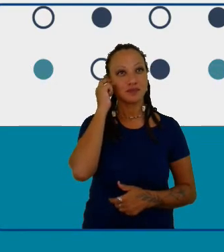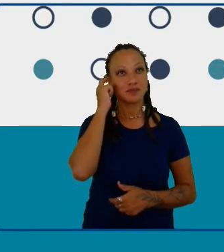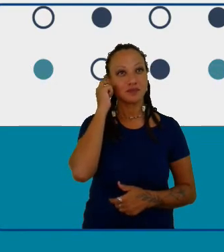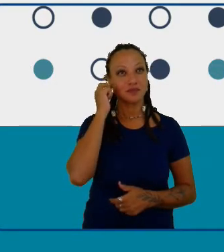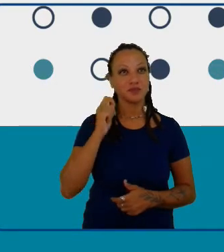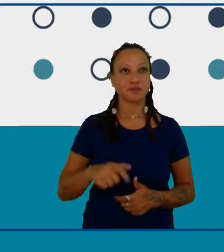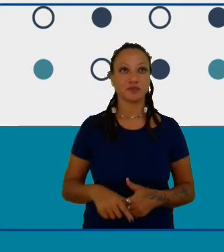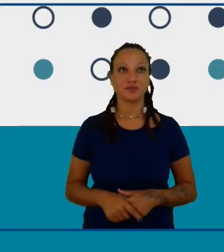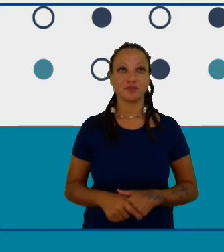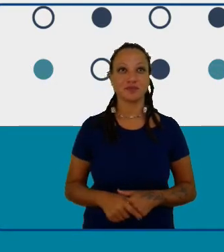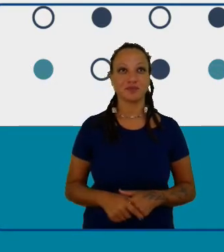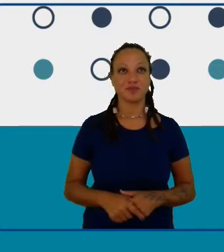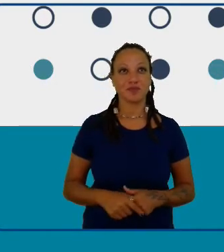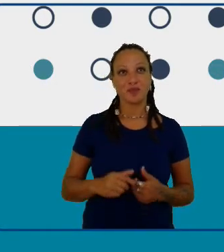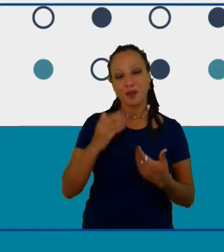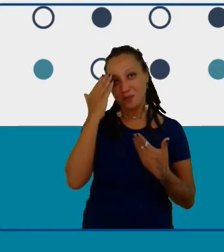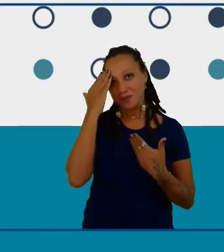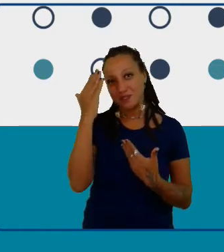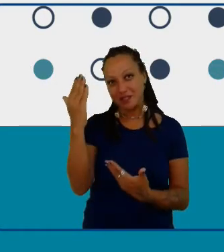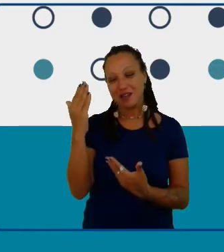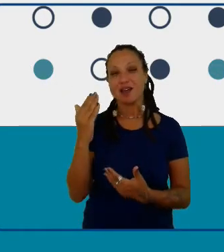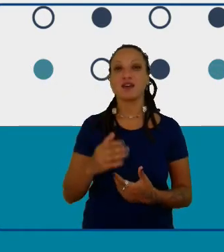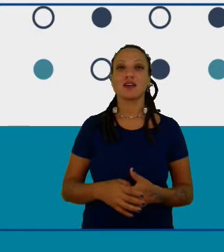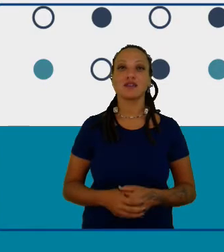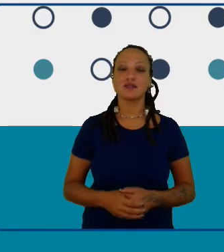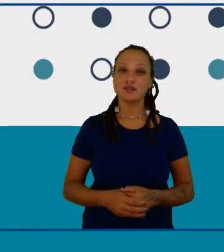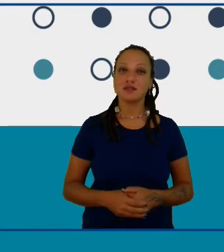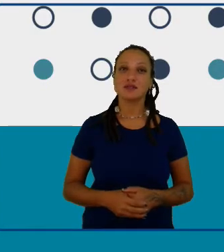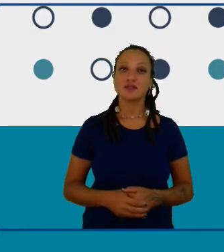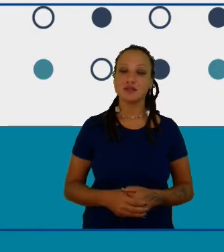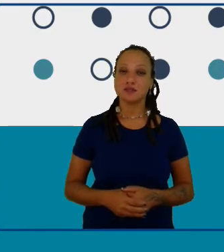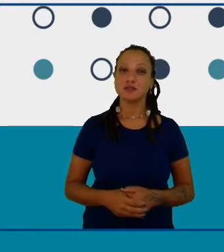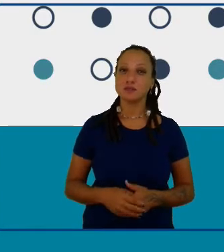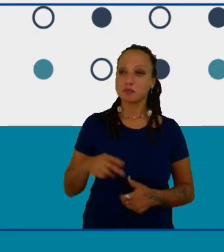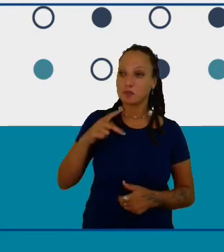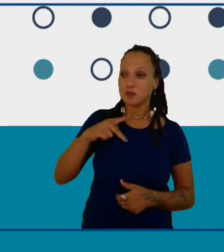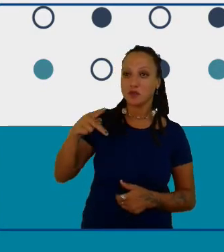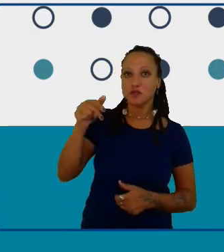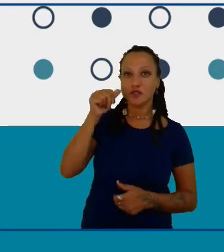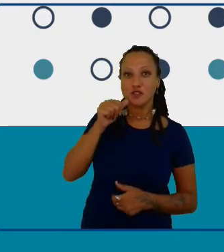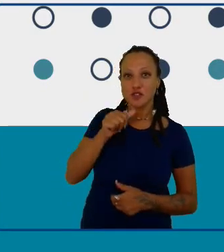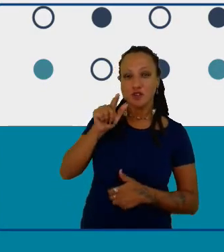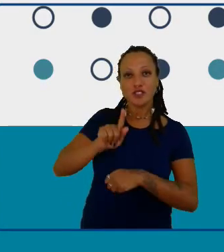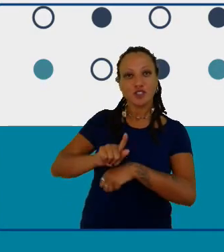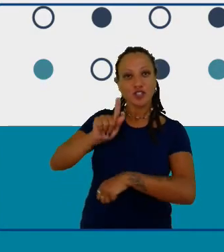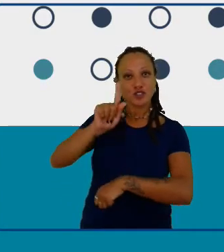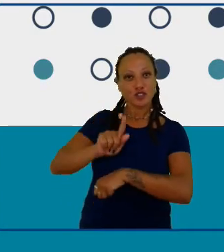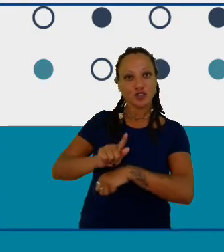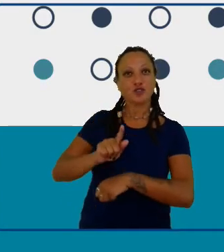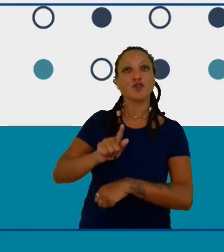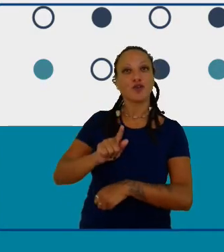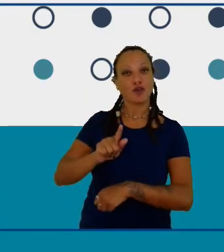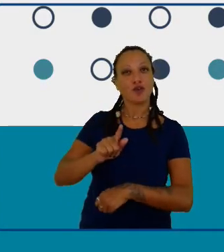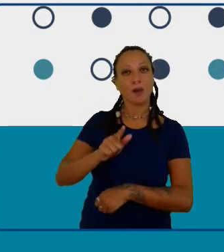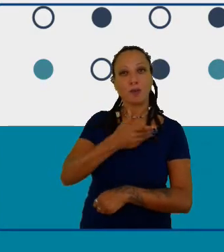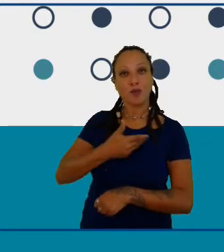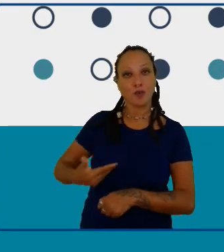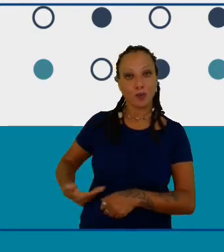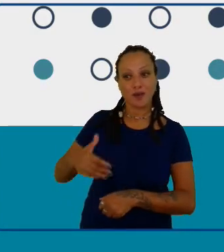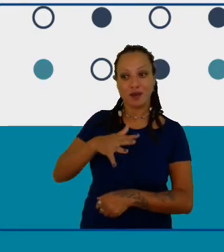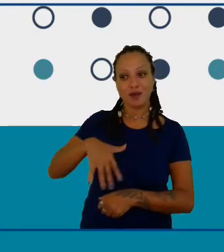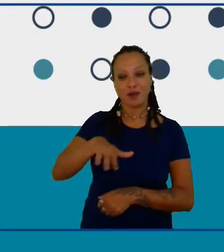muito obrigada Alô ouvir uma professora e uma gestora pública da área de educação é sempre muito